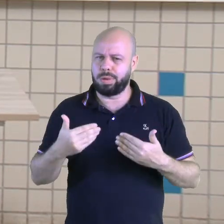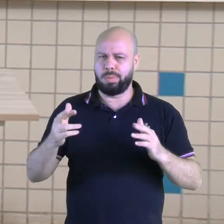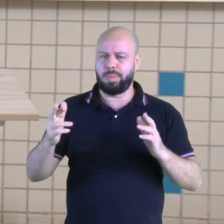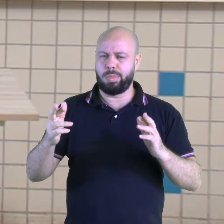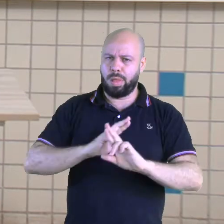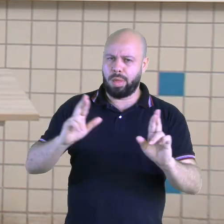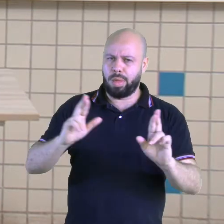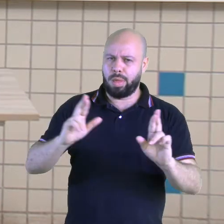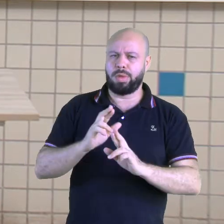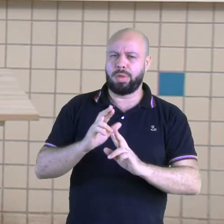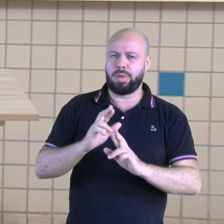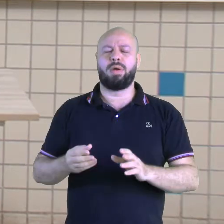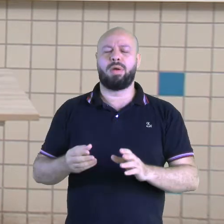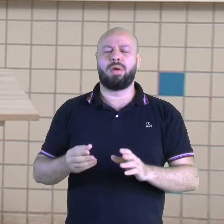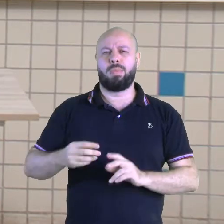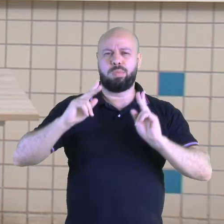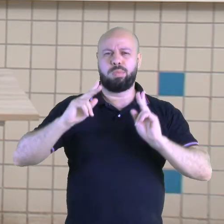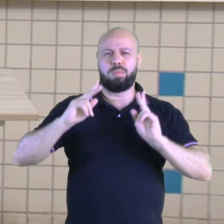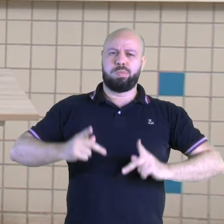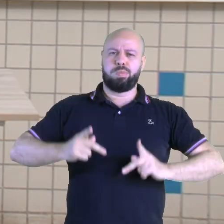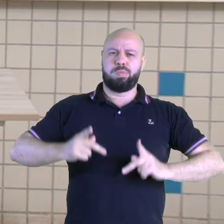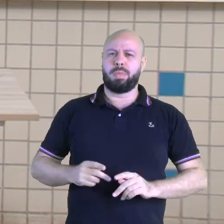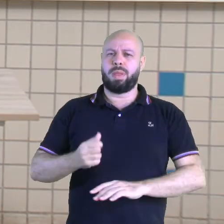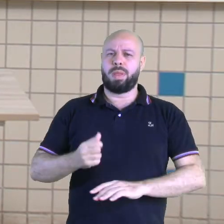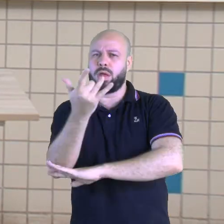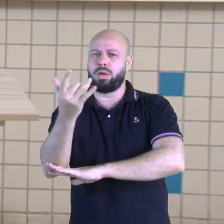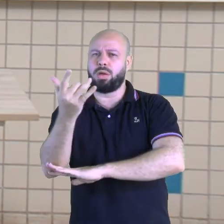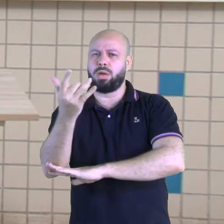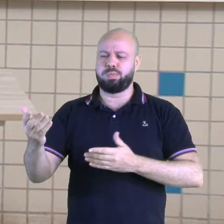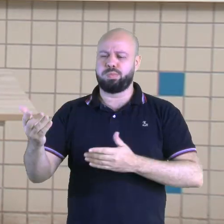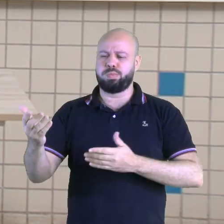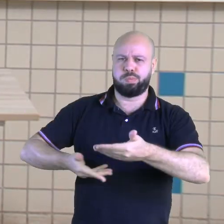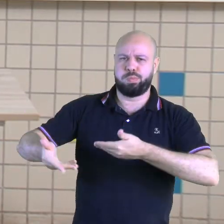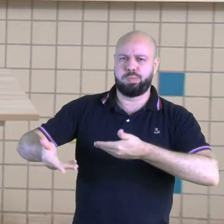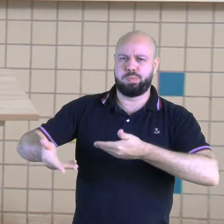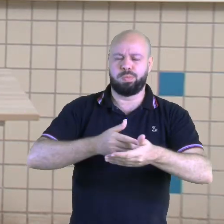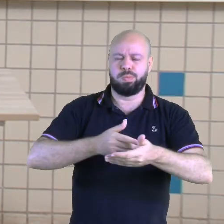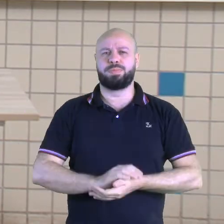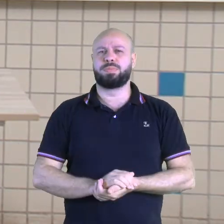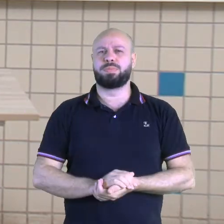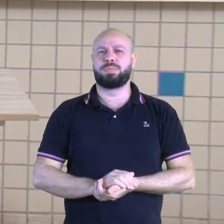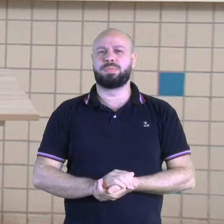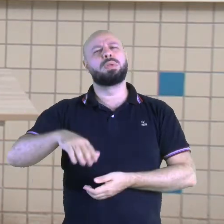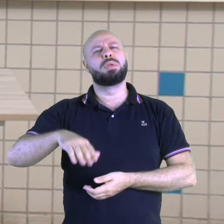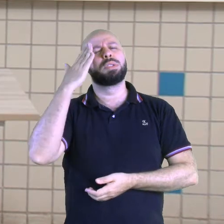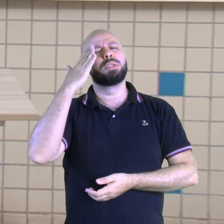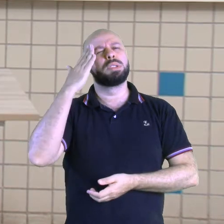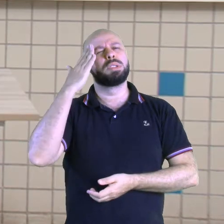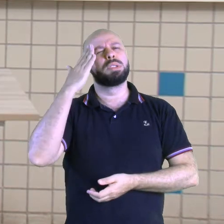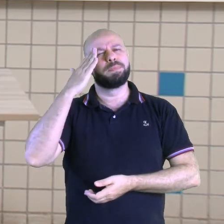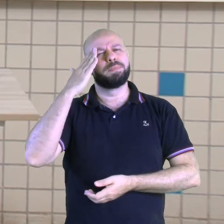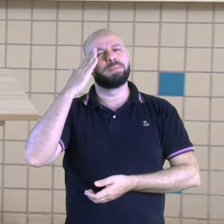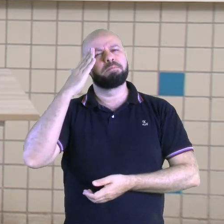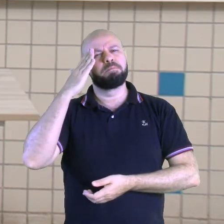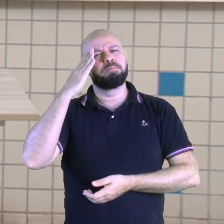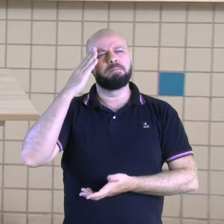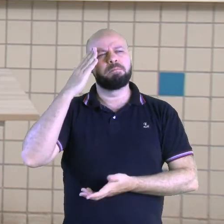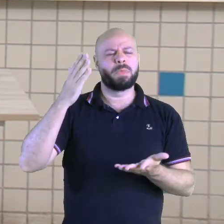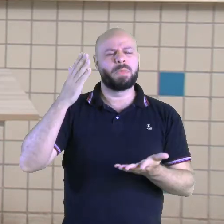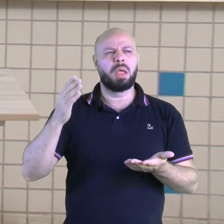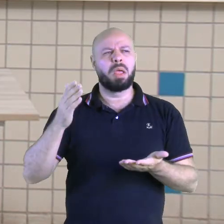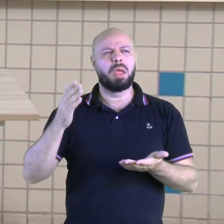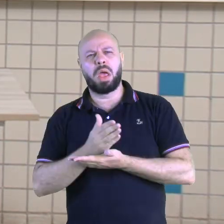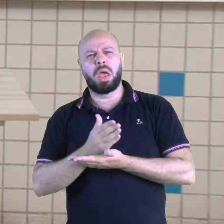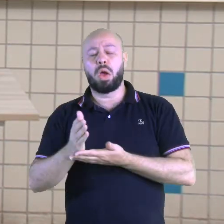humanos, seres vivos com a natureza. E vocês sabiam que algumas